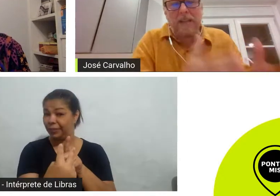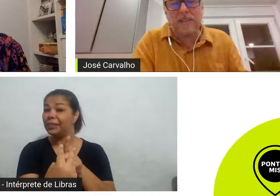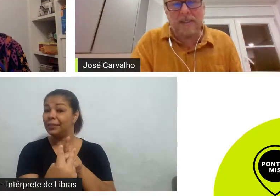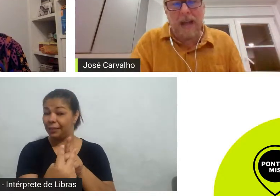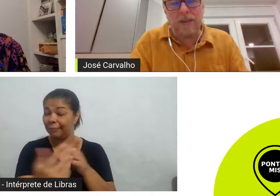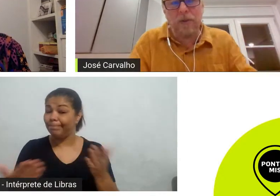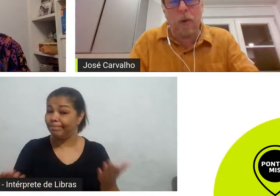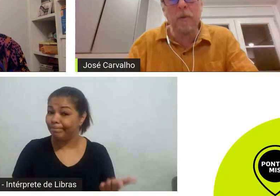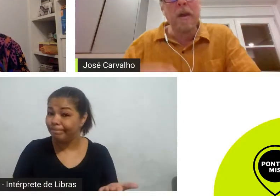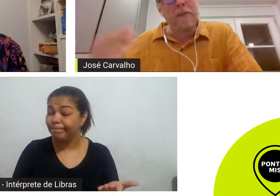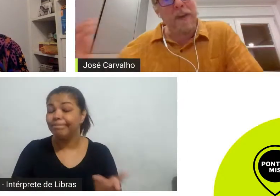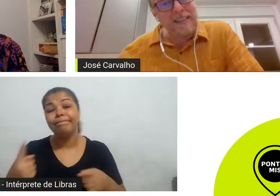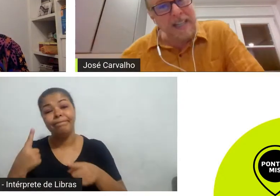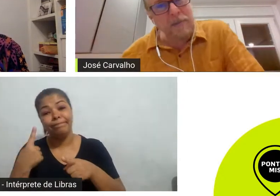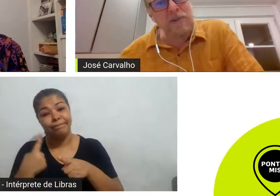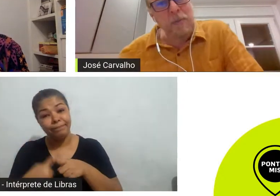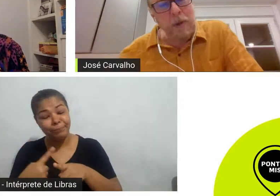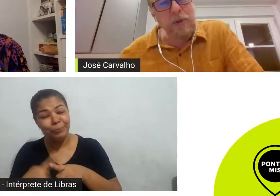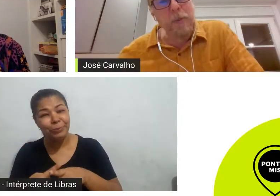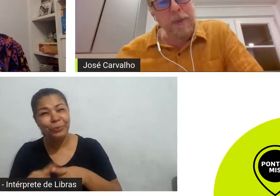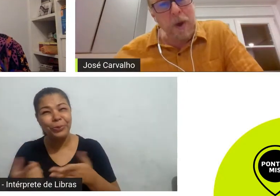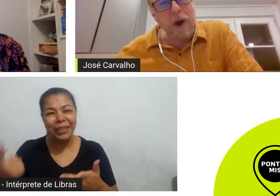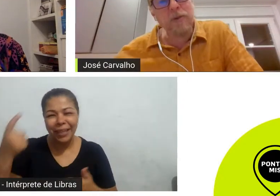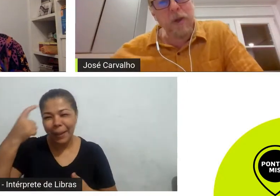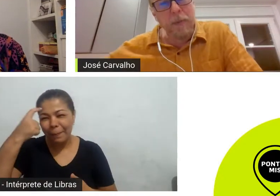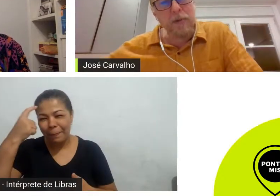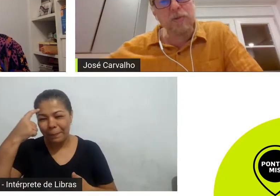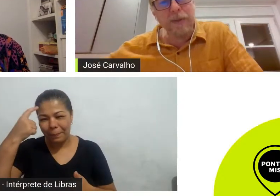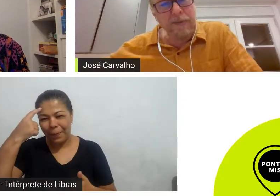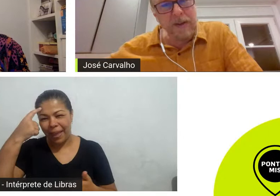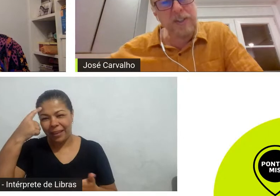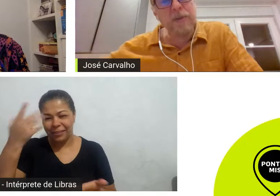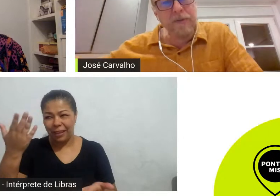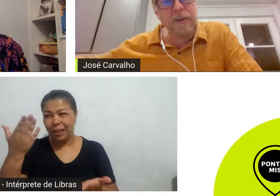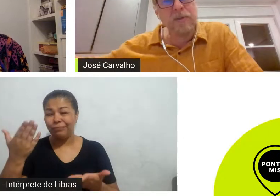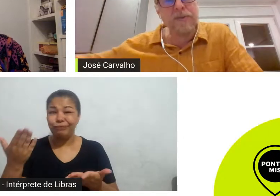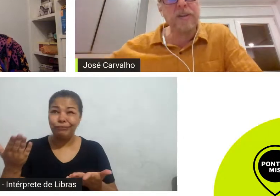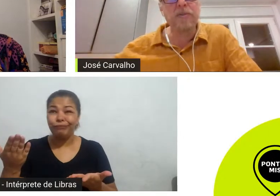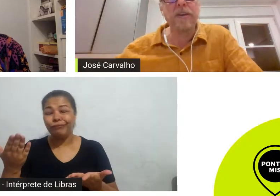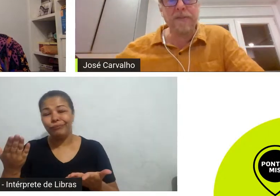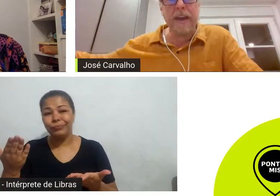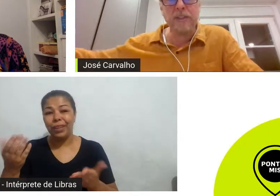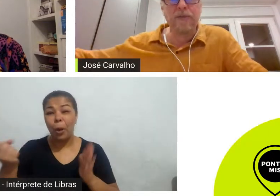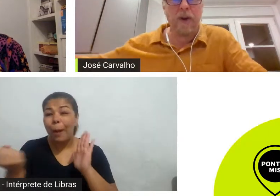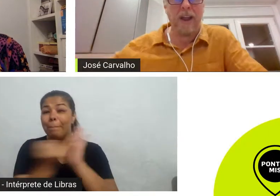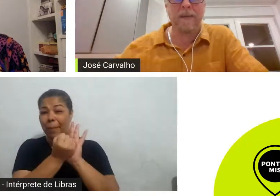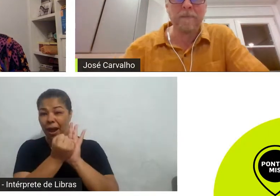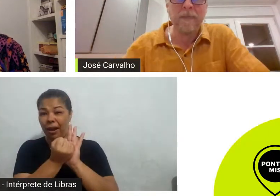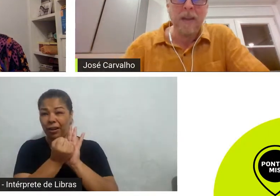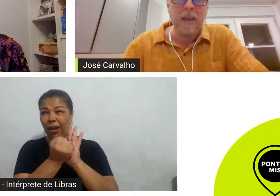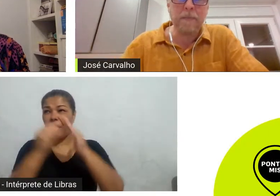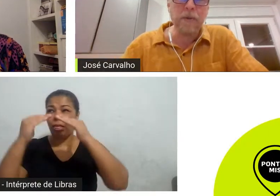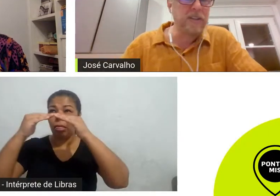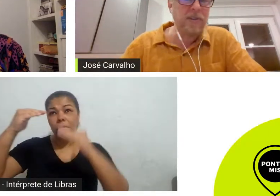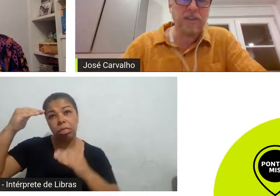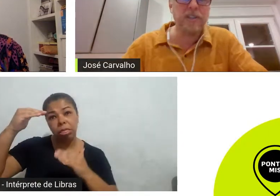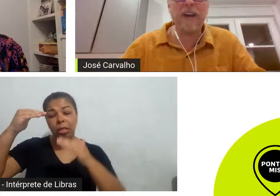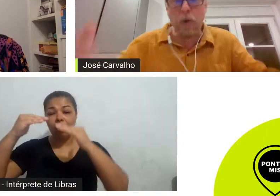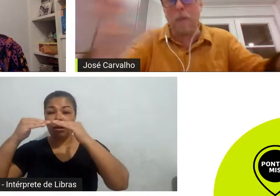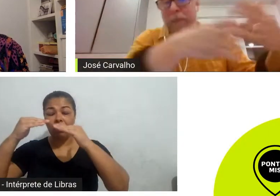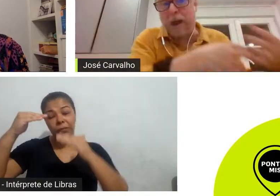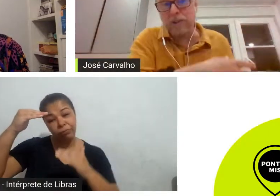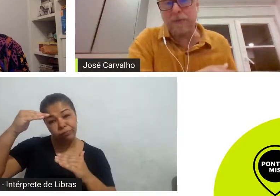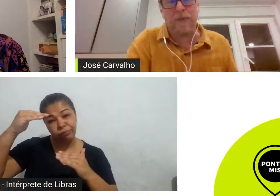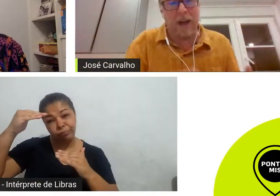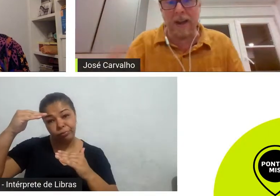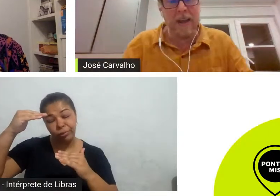estigmatizado como fazemos um produto pior do que o produto infantil e o infanto juvenil que vem de fora e por isso a gente